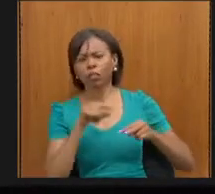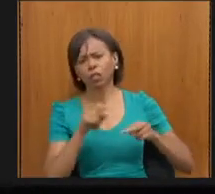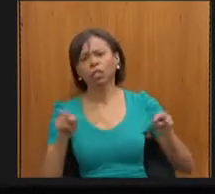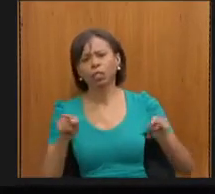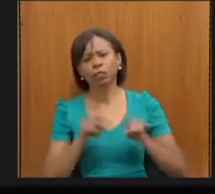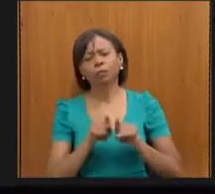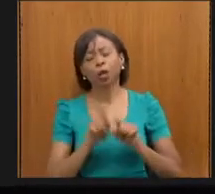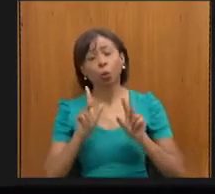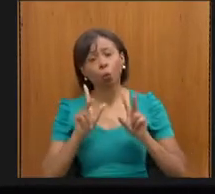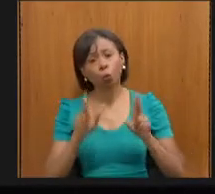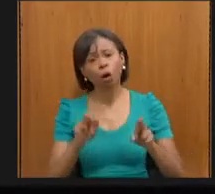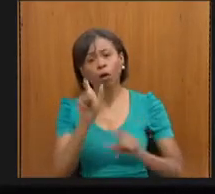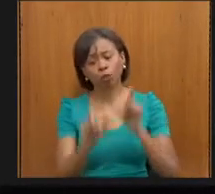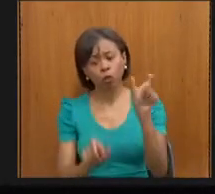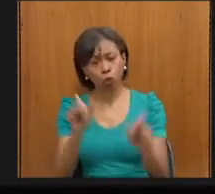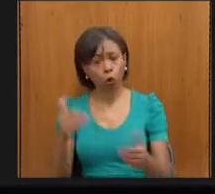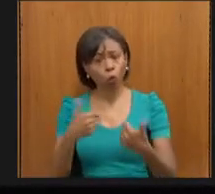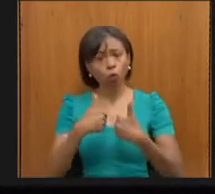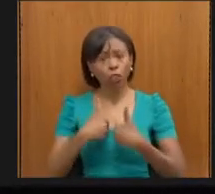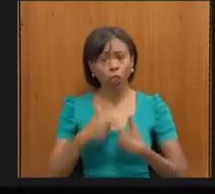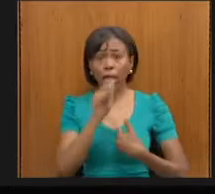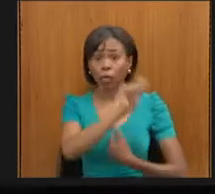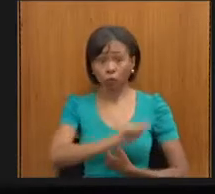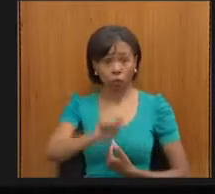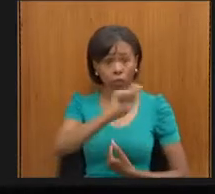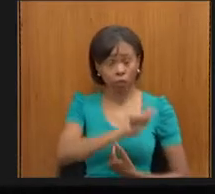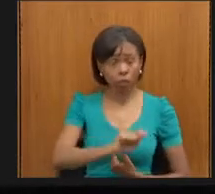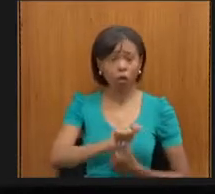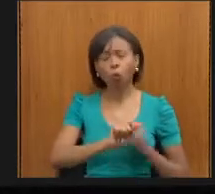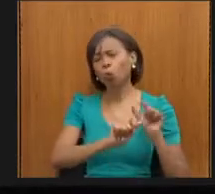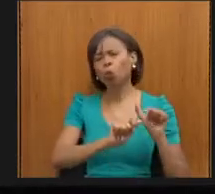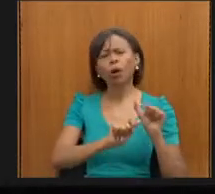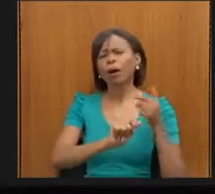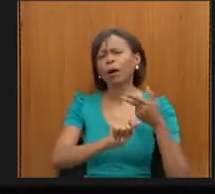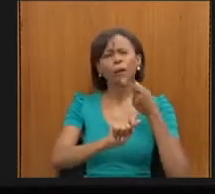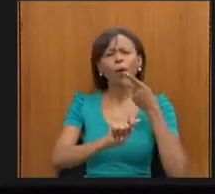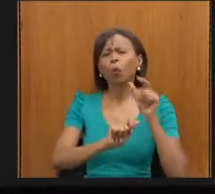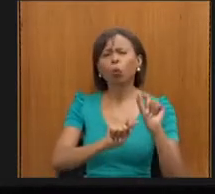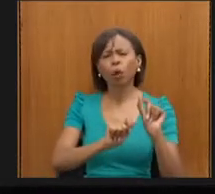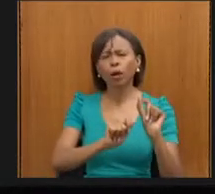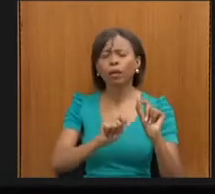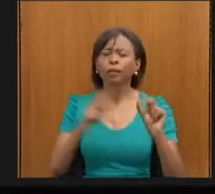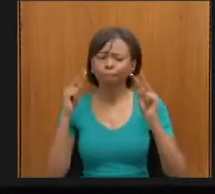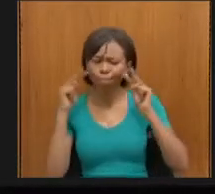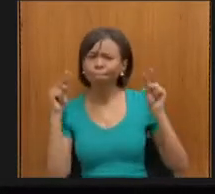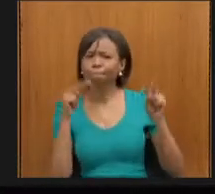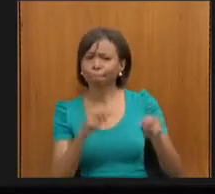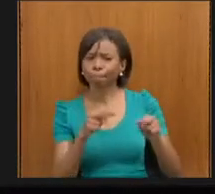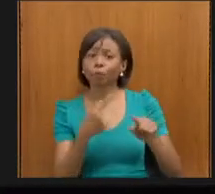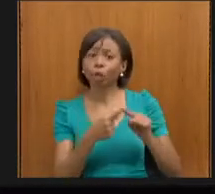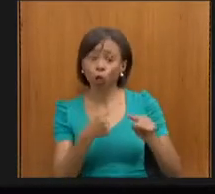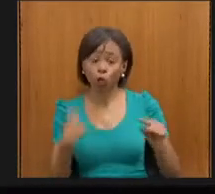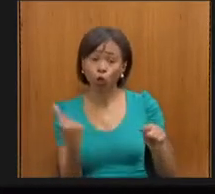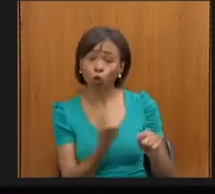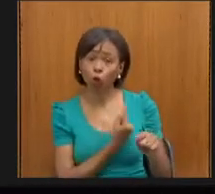associações têm a dizer, uma vez que nós formamos uma comissão de associações